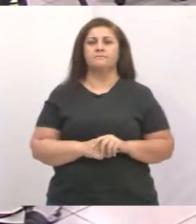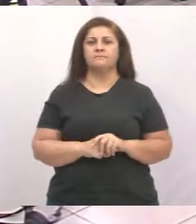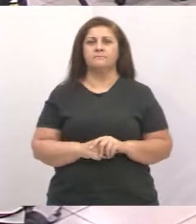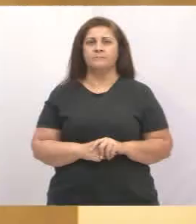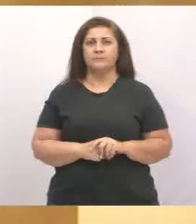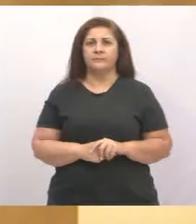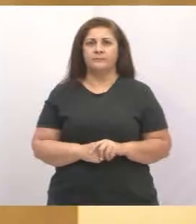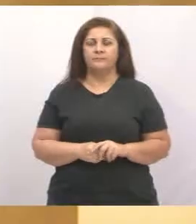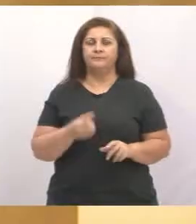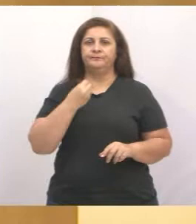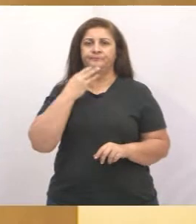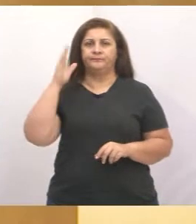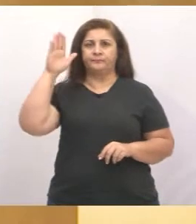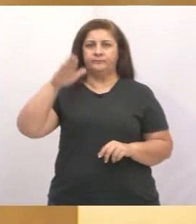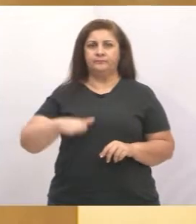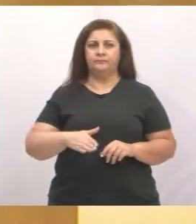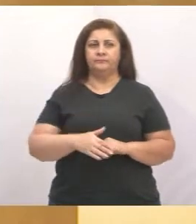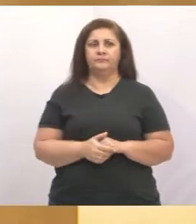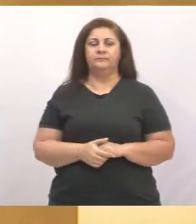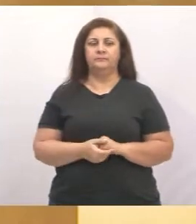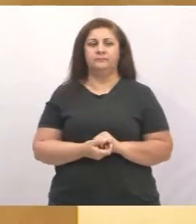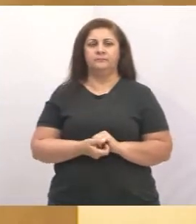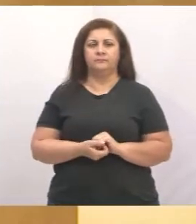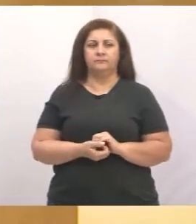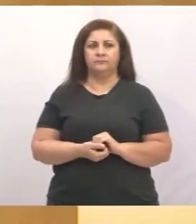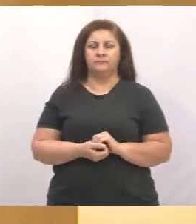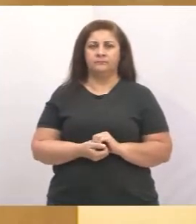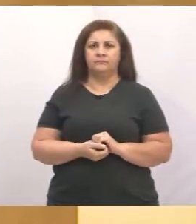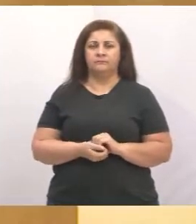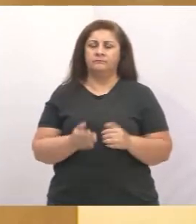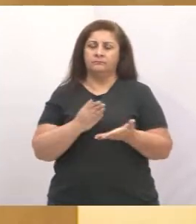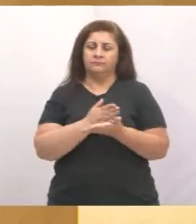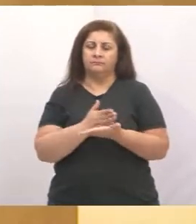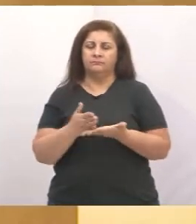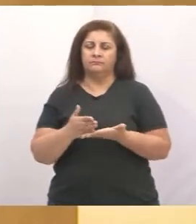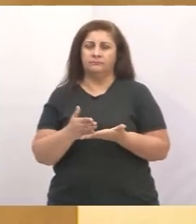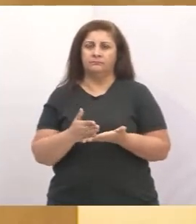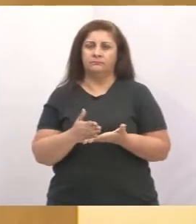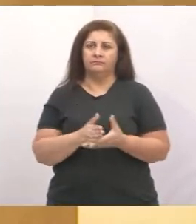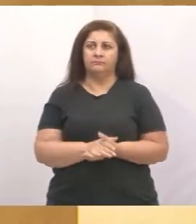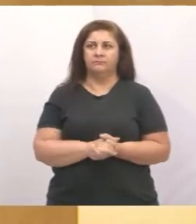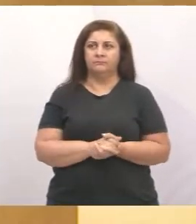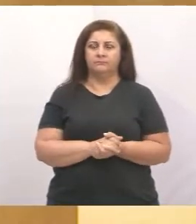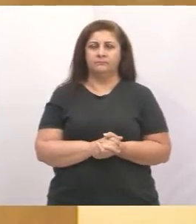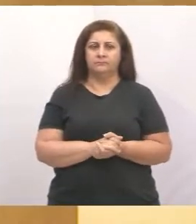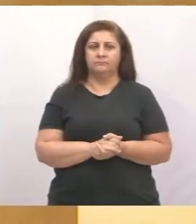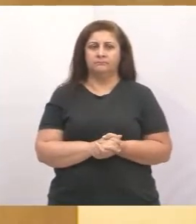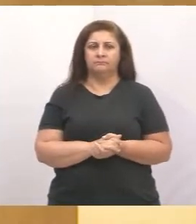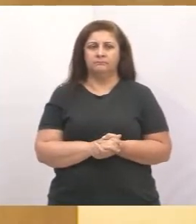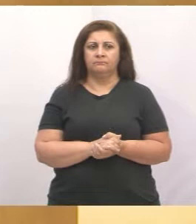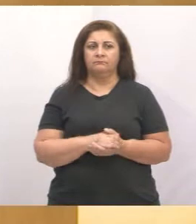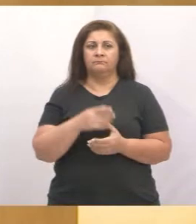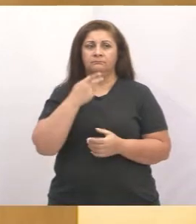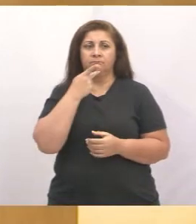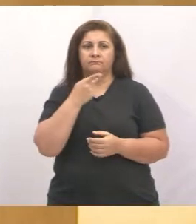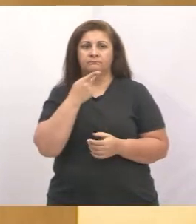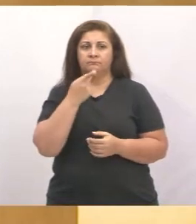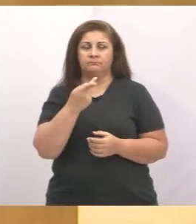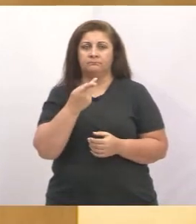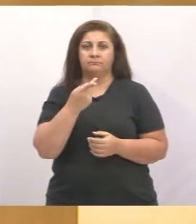Boa tarde. Quero começar aqui falando de uma